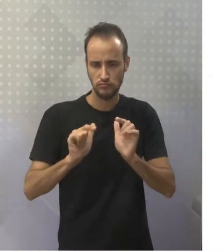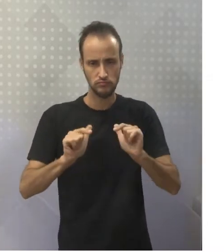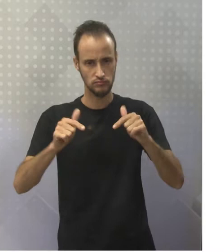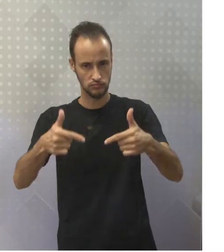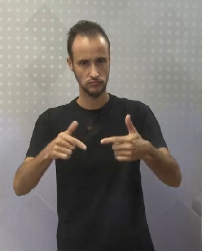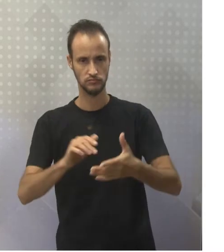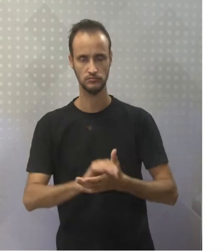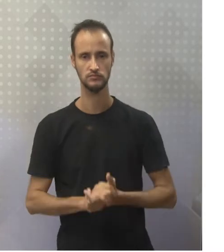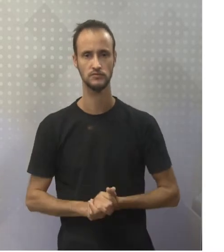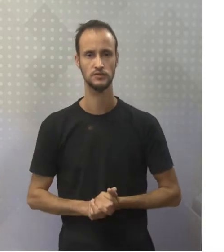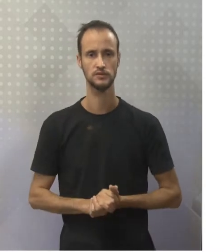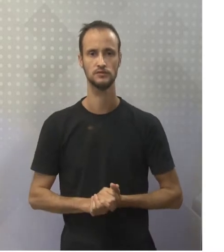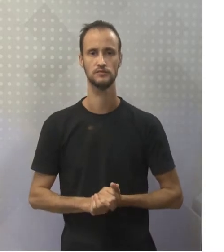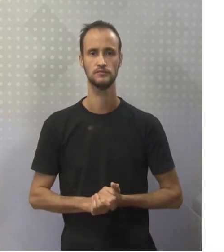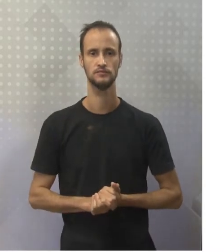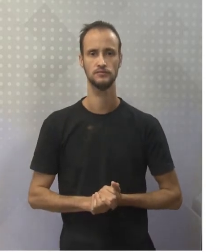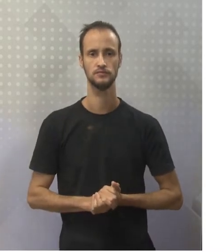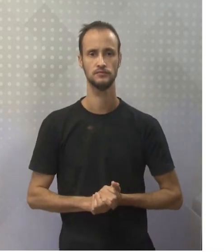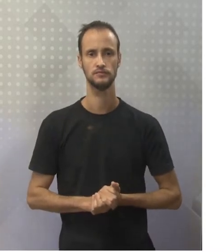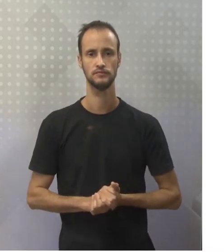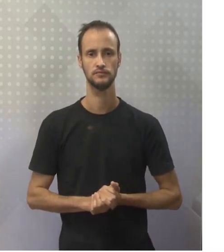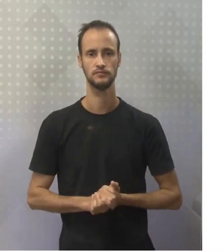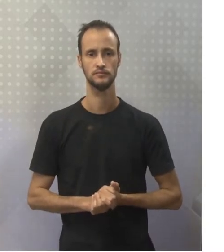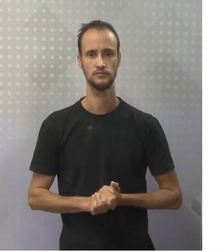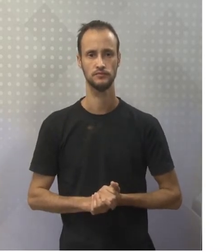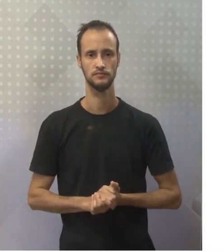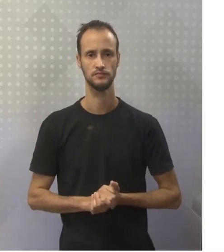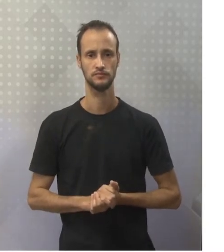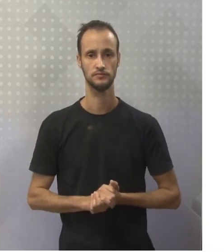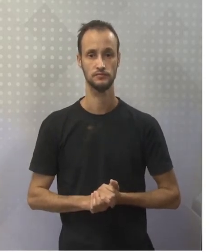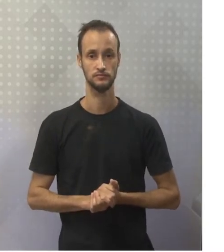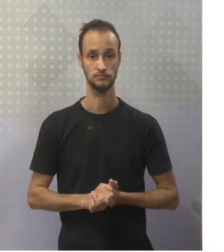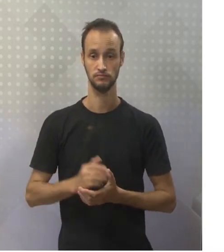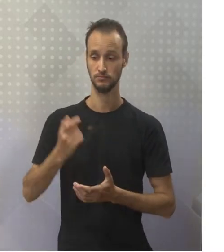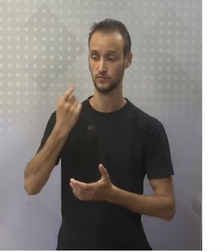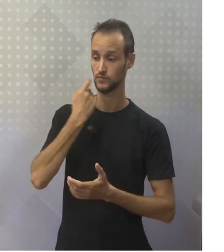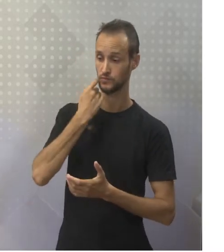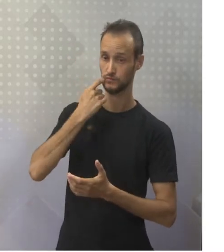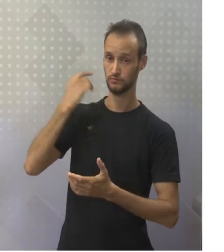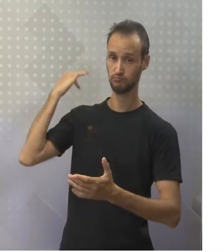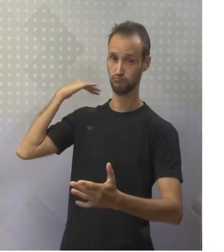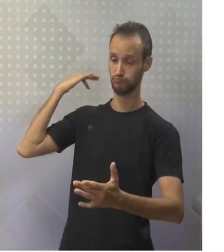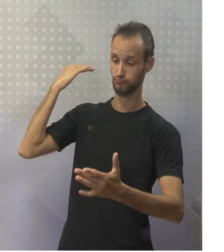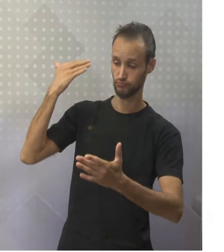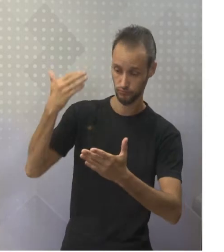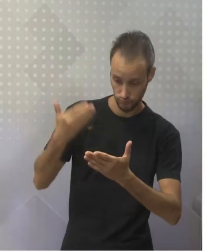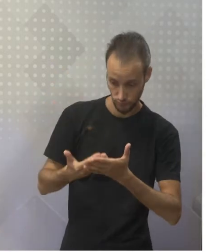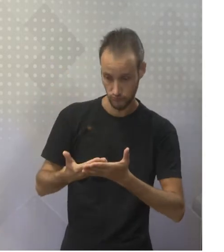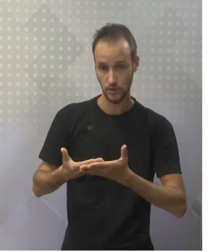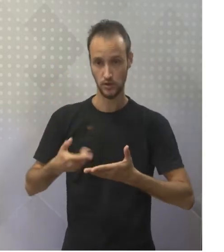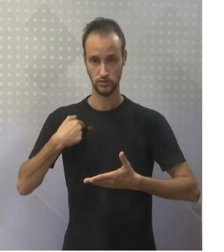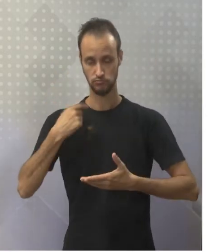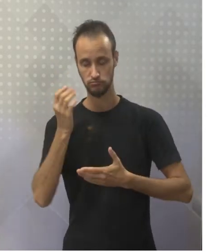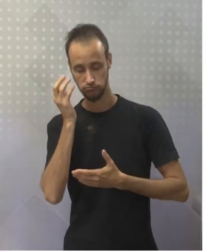Friday, I have slept six hours. Desde sexta-feira, eu tenho dormido seis horas.